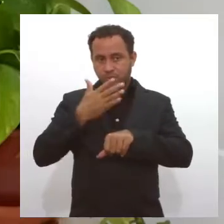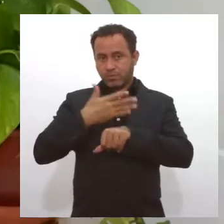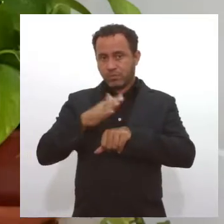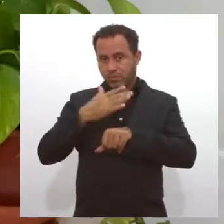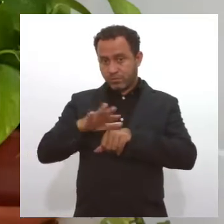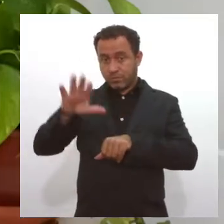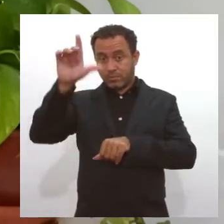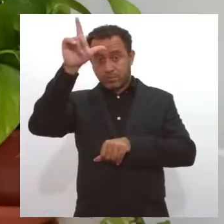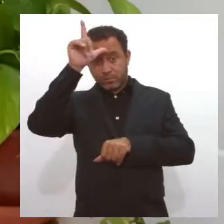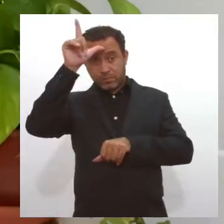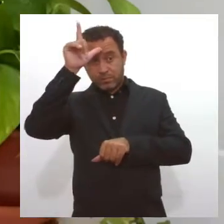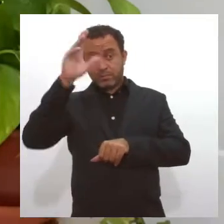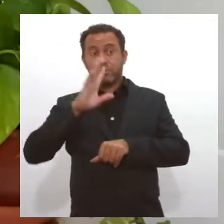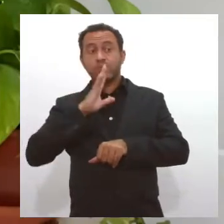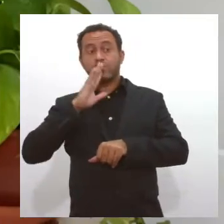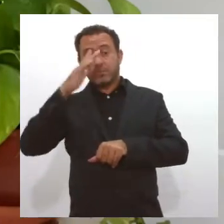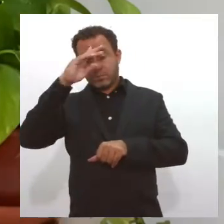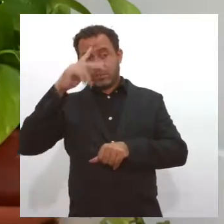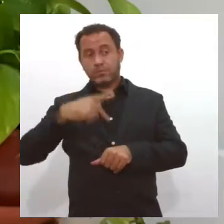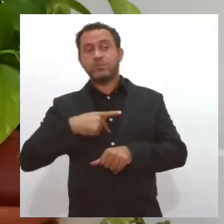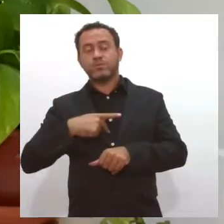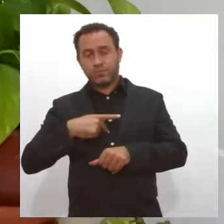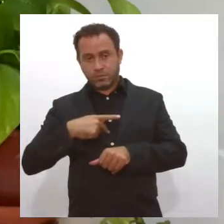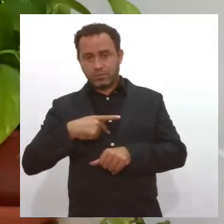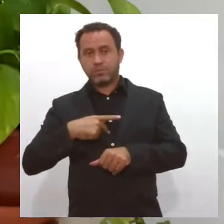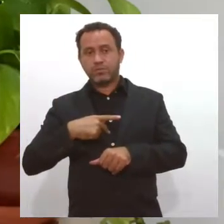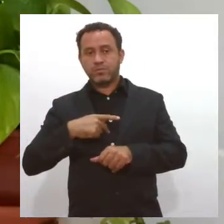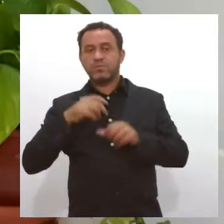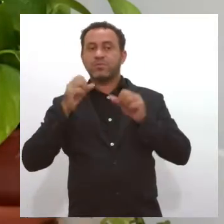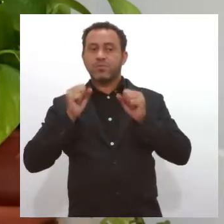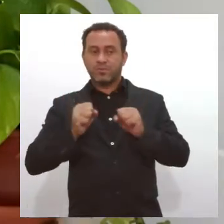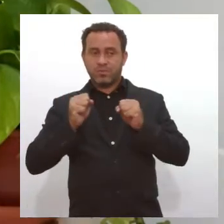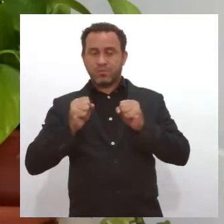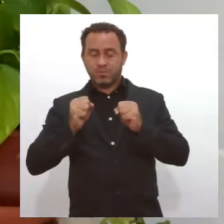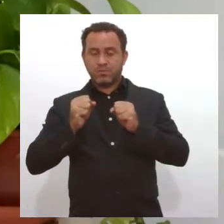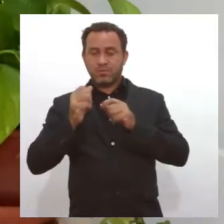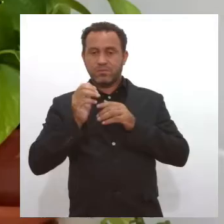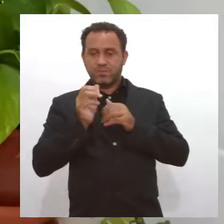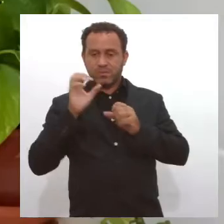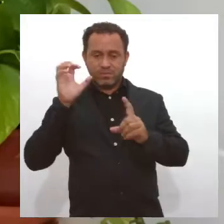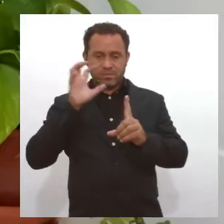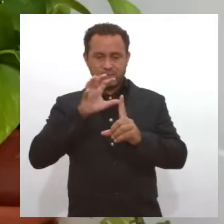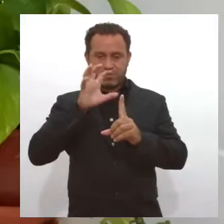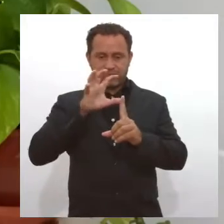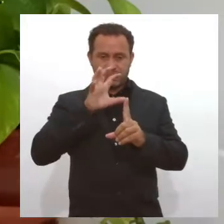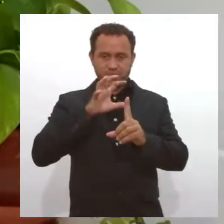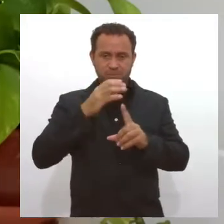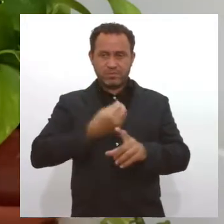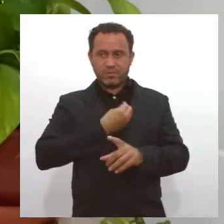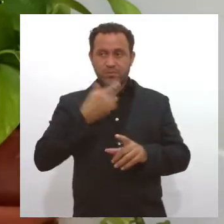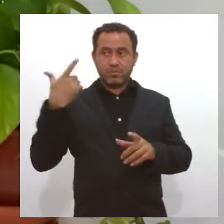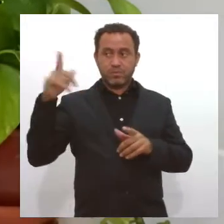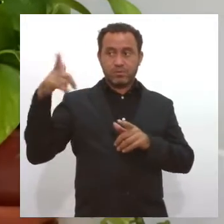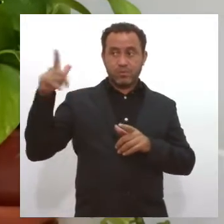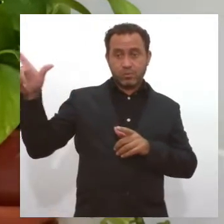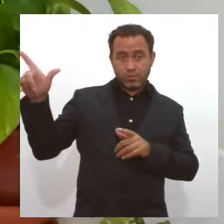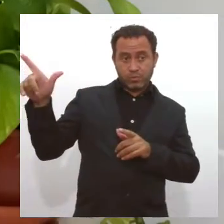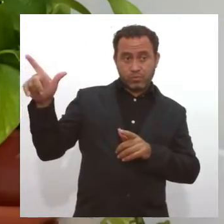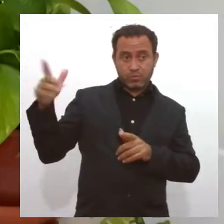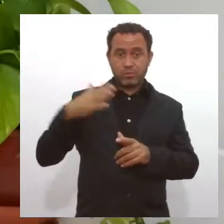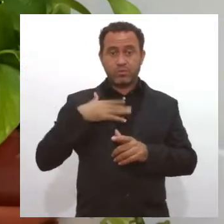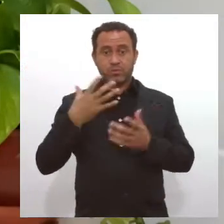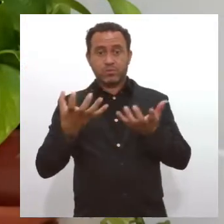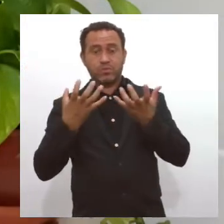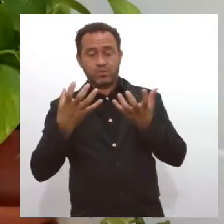autoliderança, pode ser que eu seja muito mais guiada pelo que as pessoas querem na minha vida do que pelo que eu quero na minha